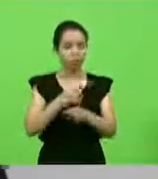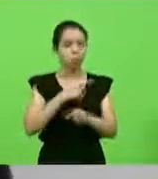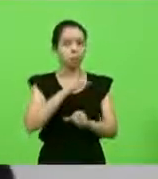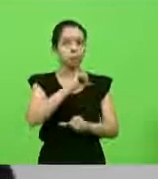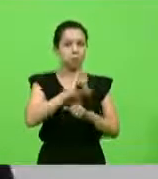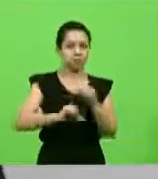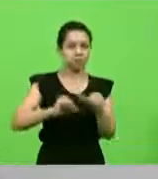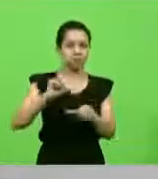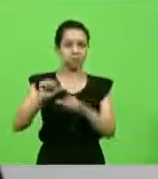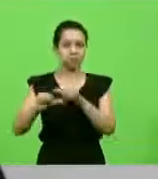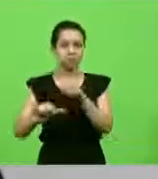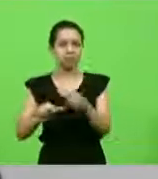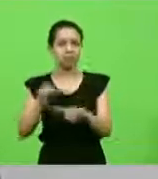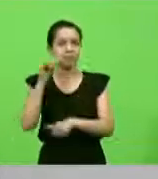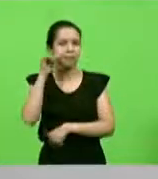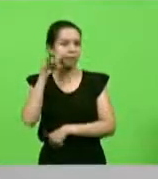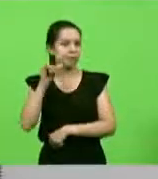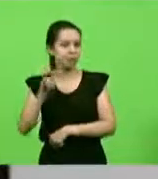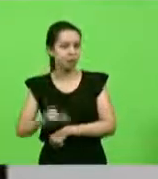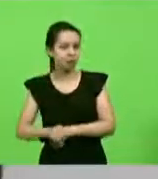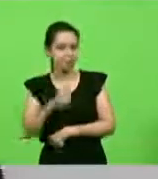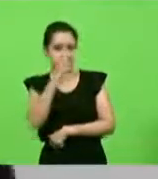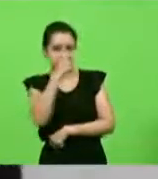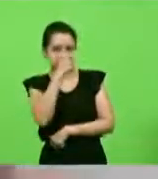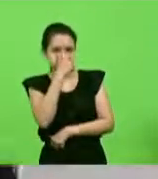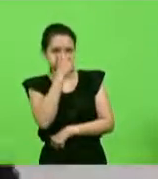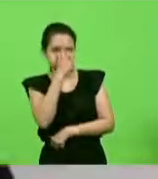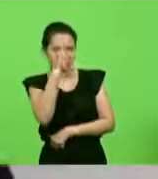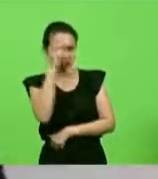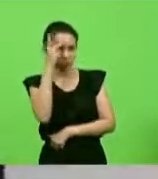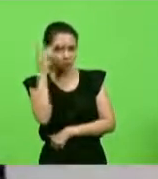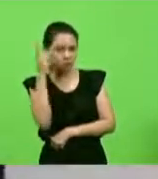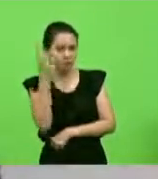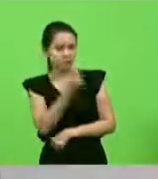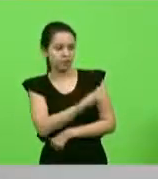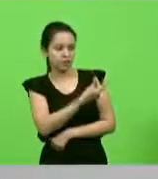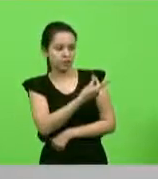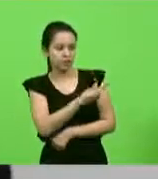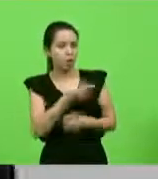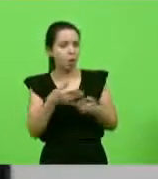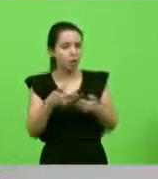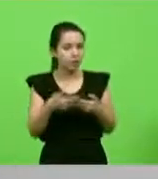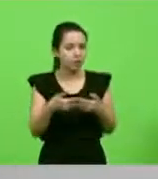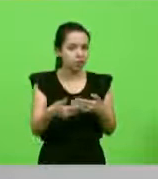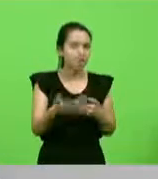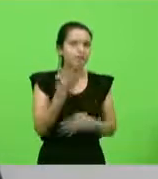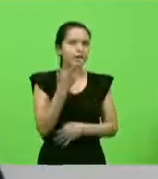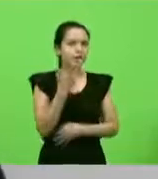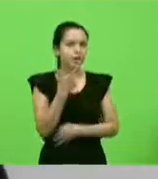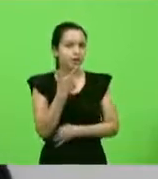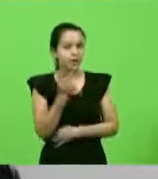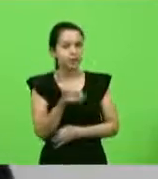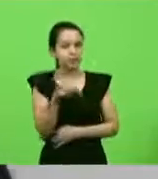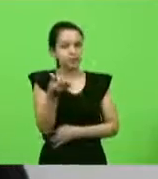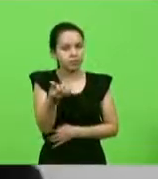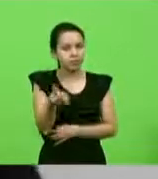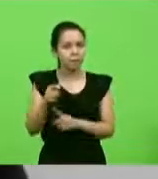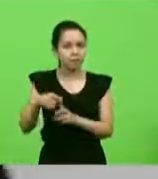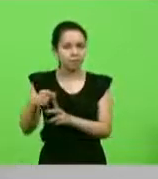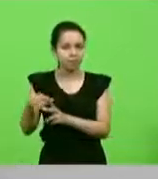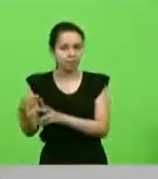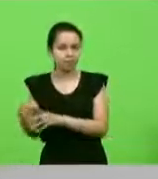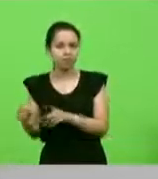aglomerações de pessoas e a vacina começará, começou, portanto, pelas crianças de seis meses e